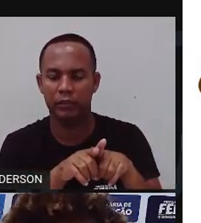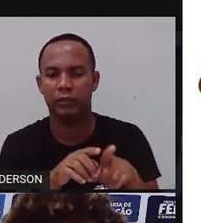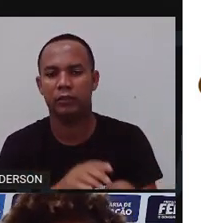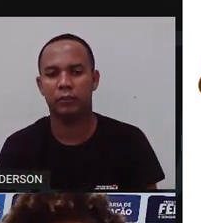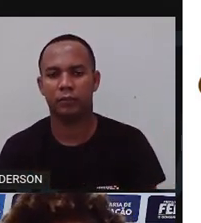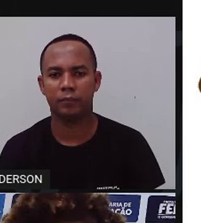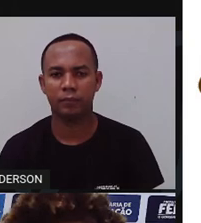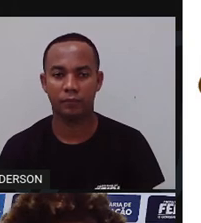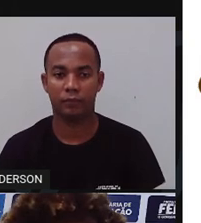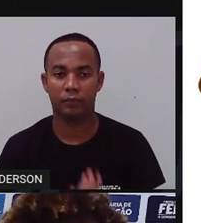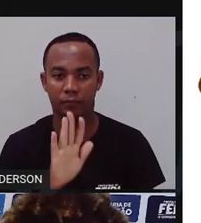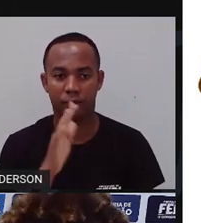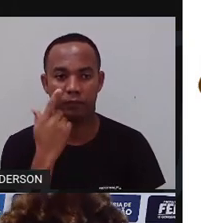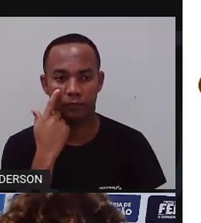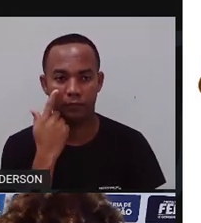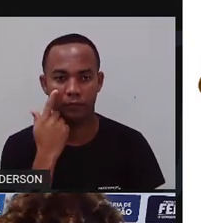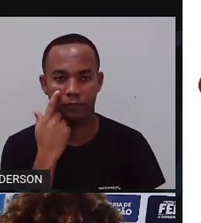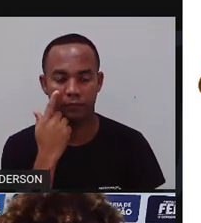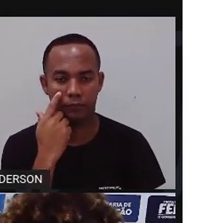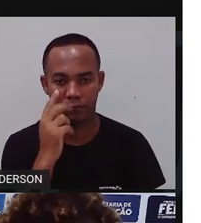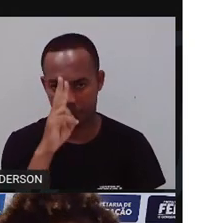para a nossa história? Vamos sim.